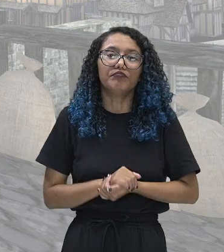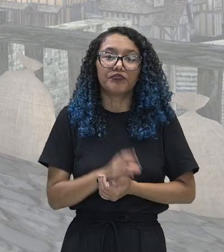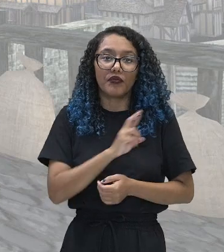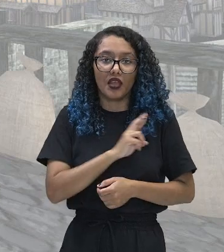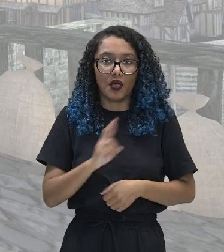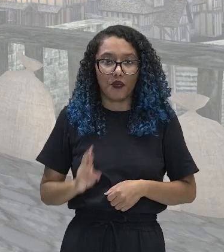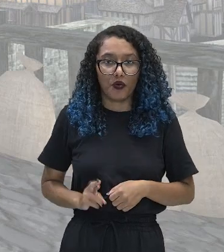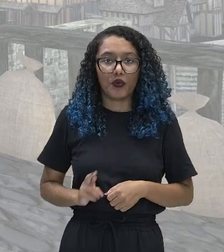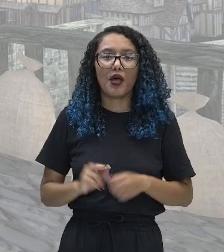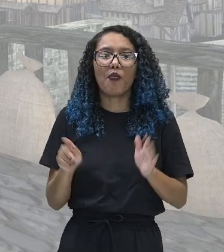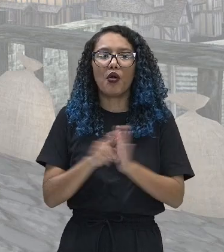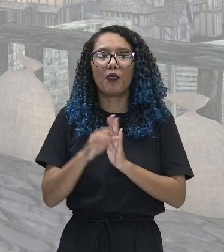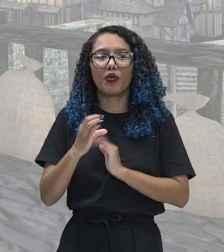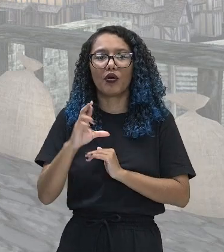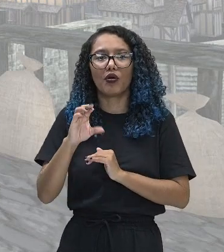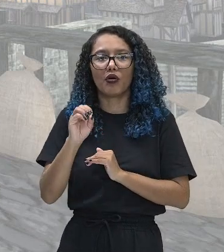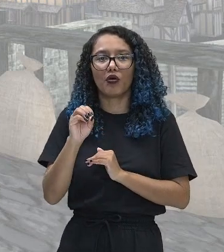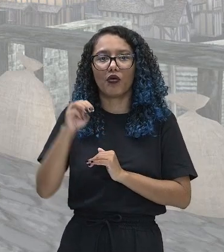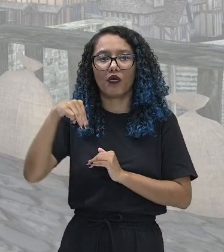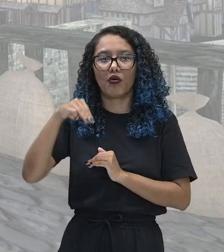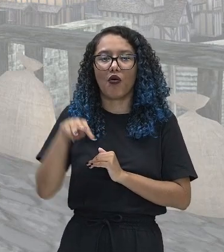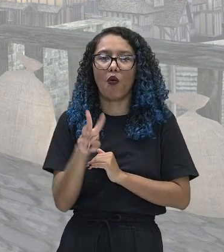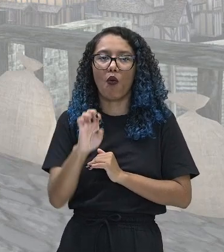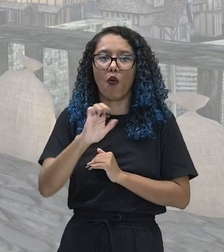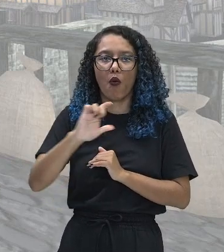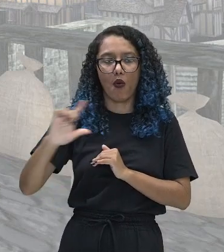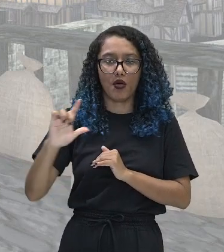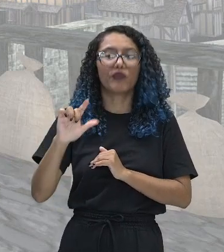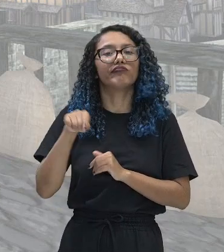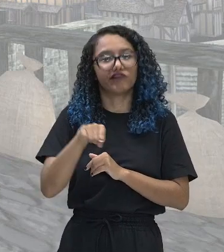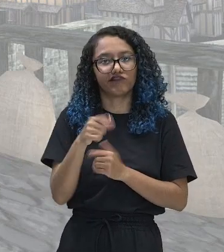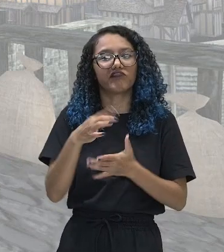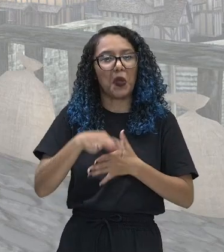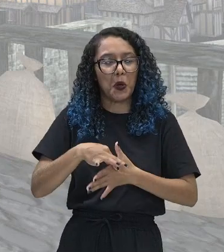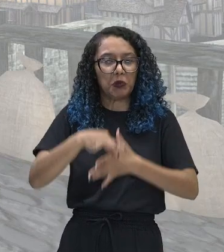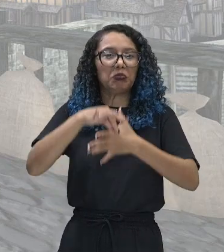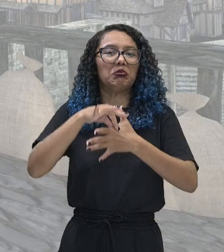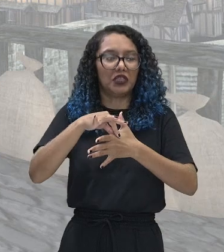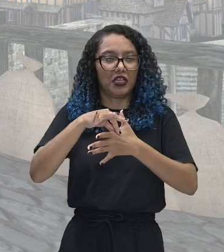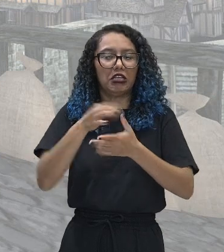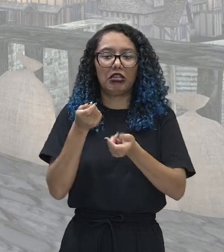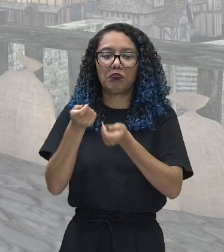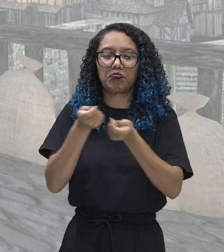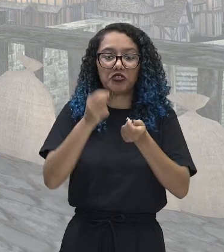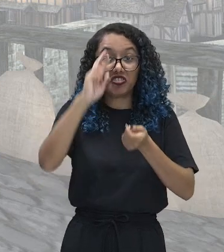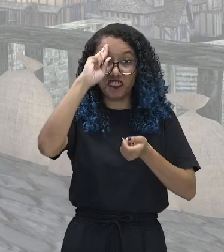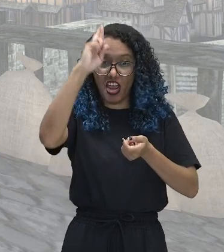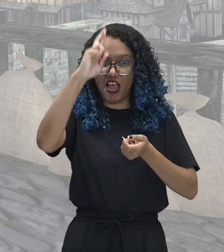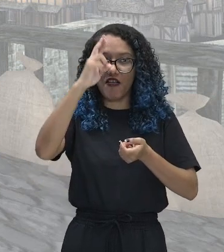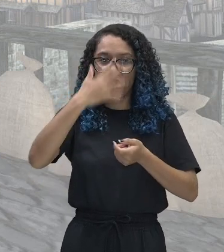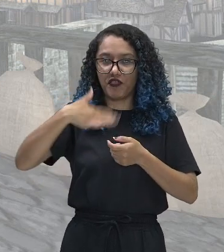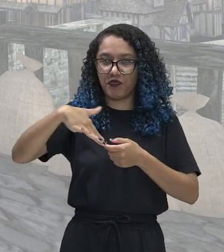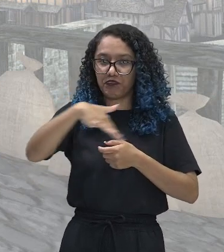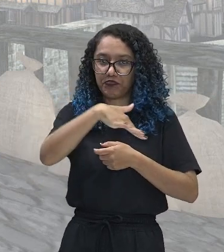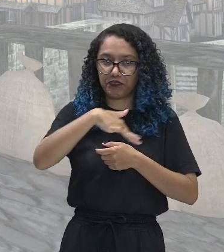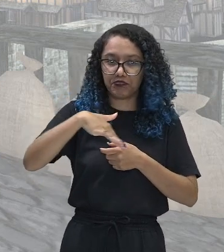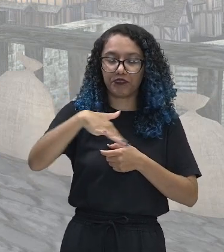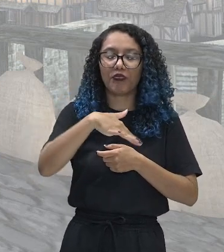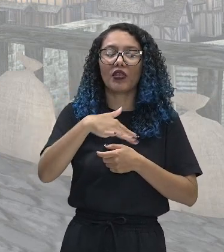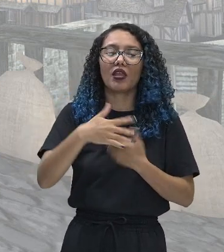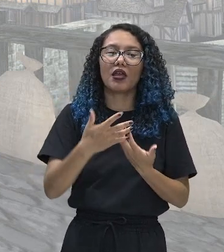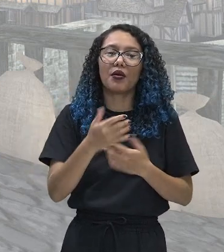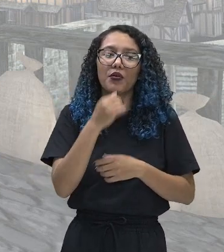gente sabe que o Covell era um grande administrador, uma das pessoas que chefiaram ali as questões da